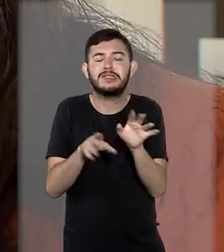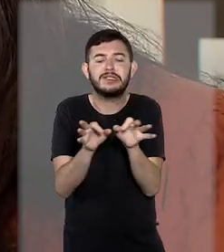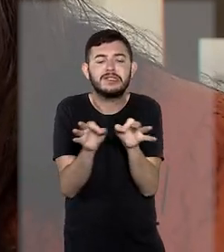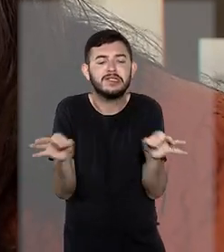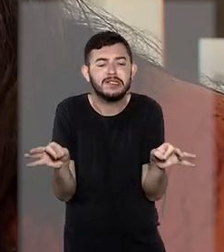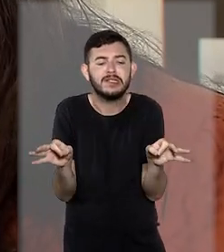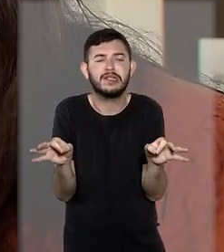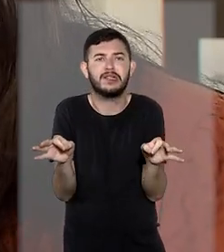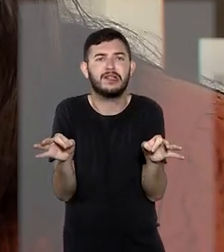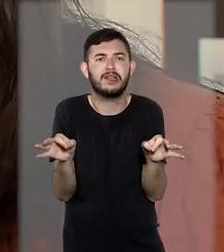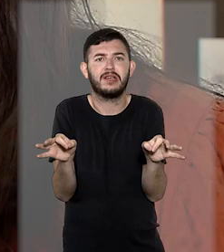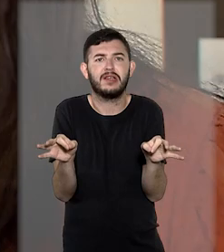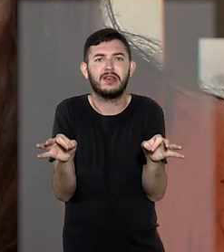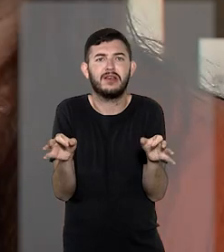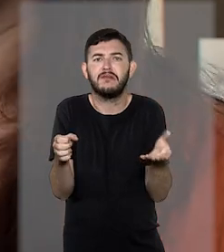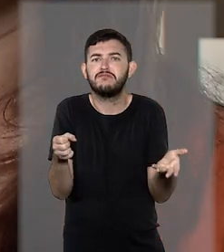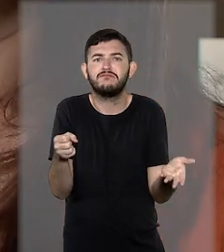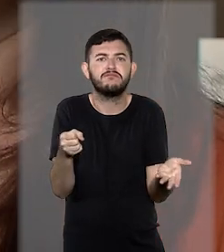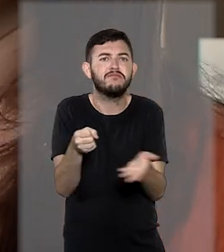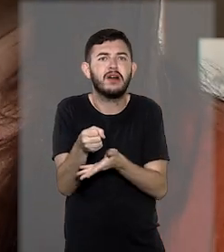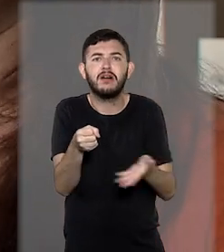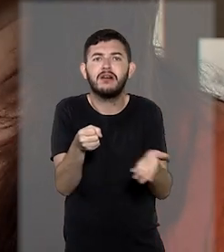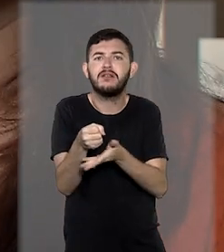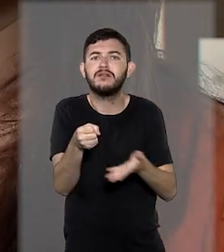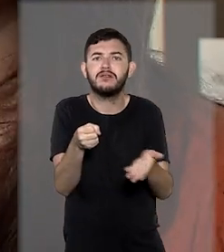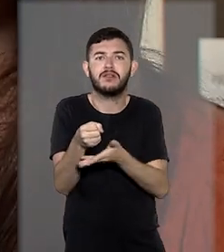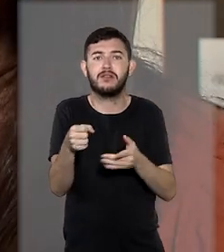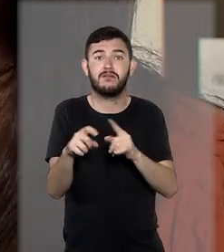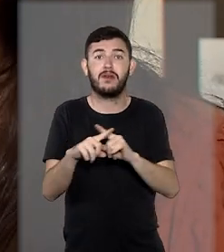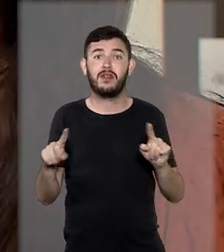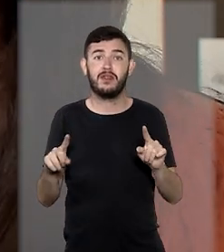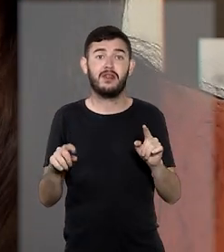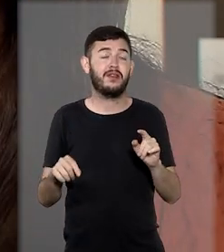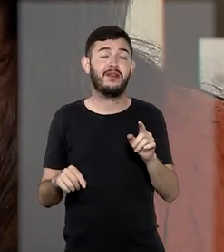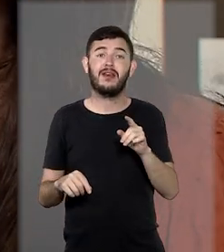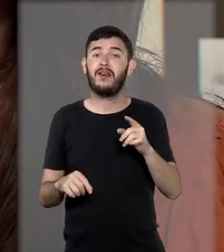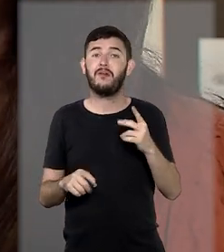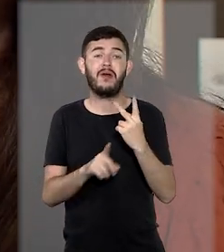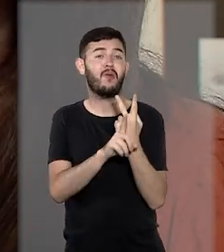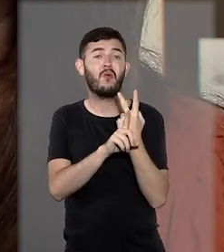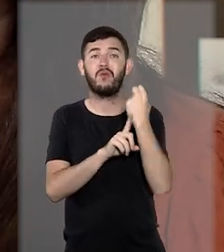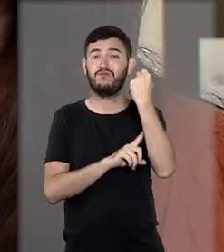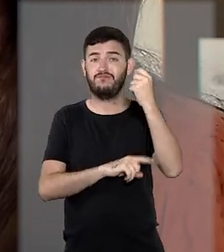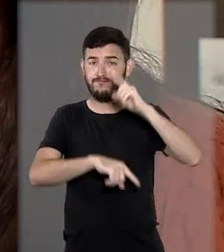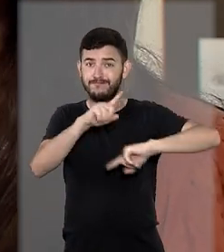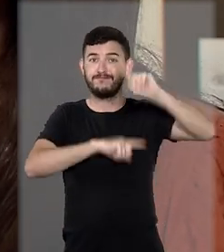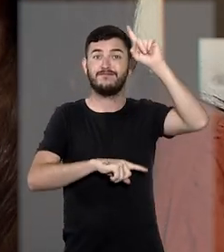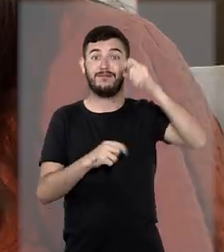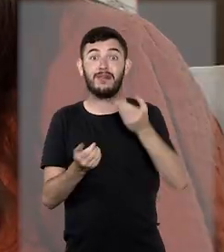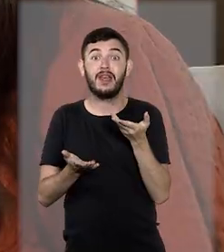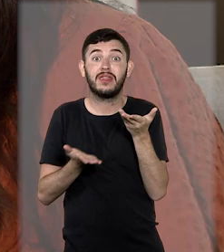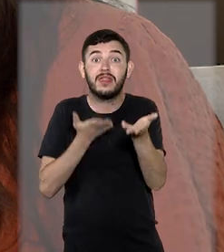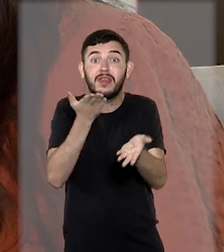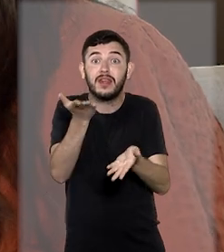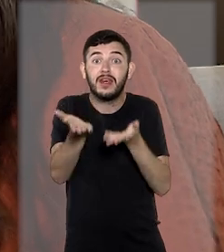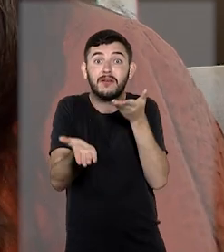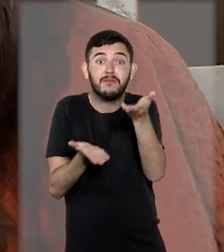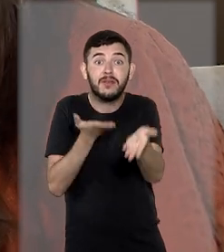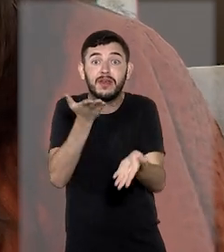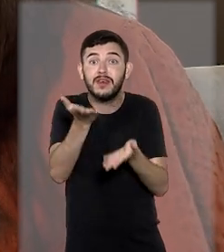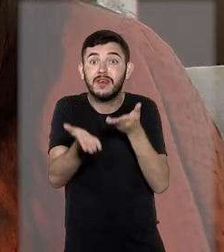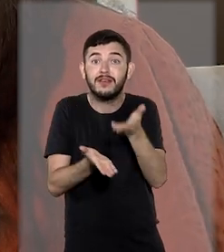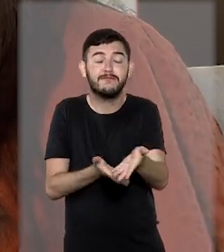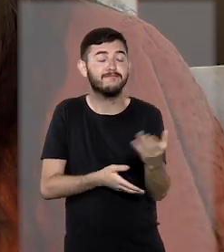que poderiam ser tão banais, para a gente é uma conquista muito grande, uma vitória muito grande, né? Então, a terapia é